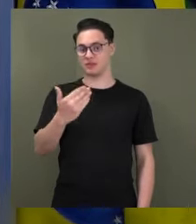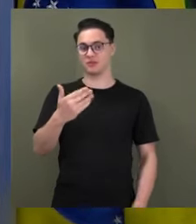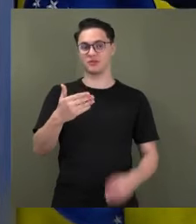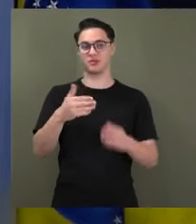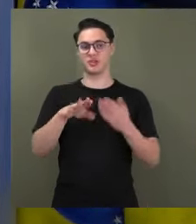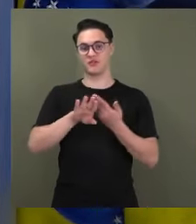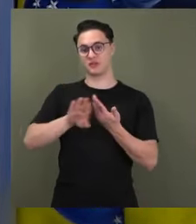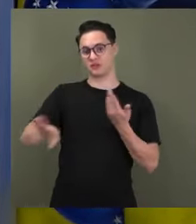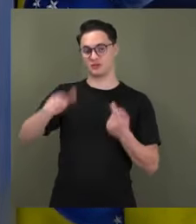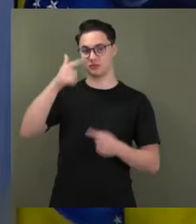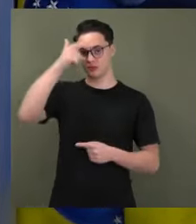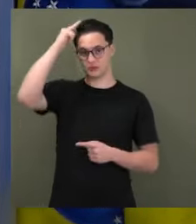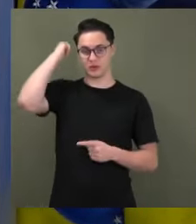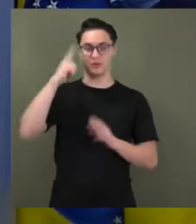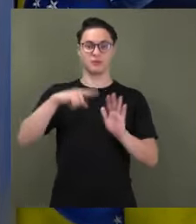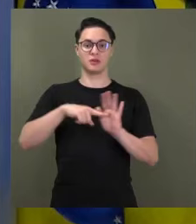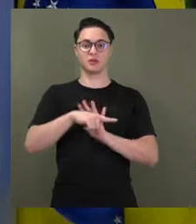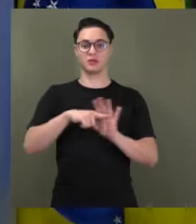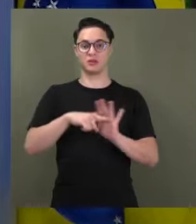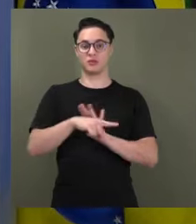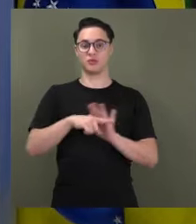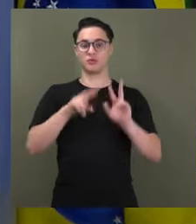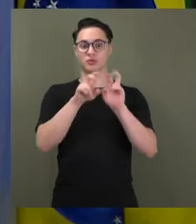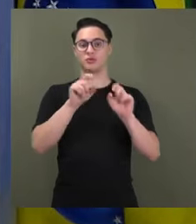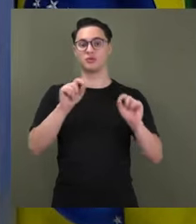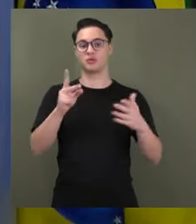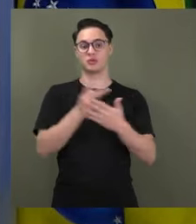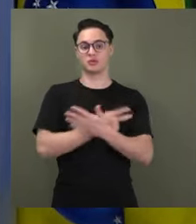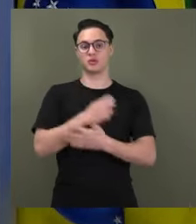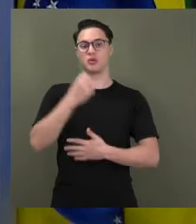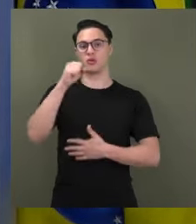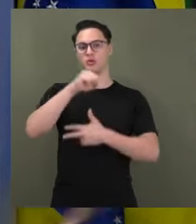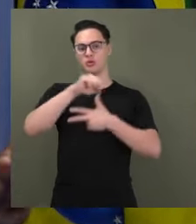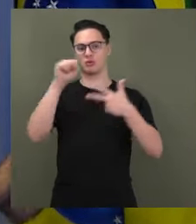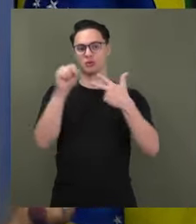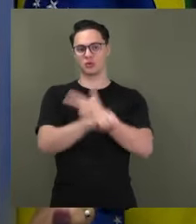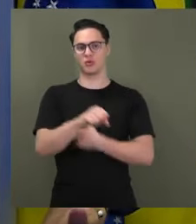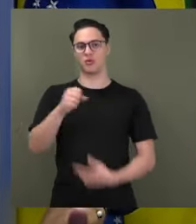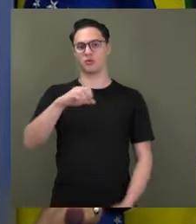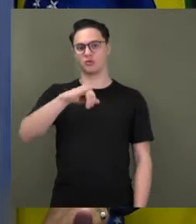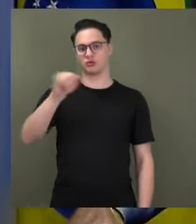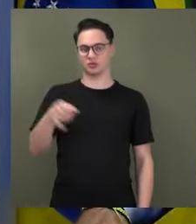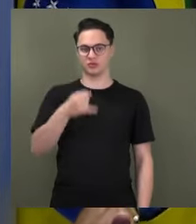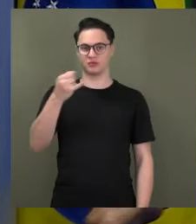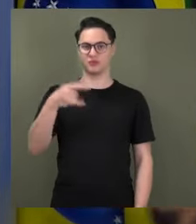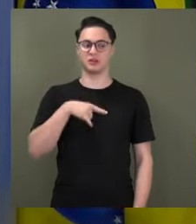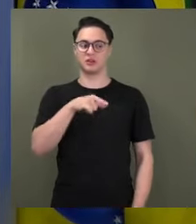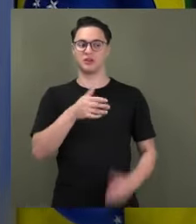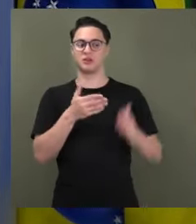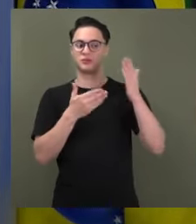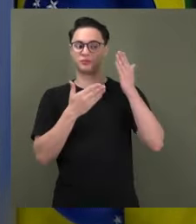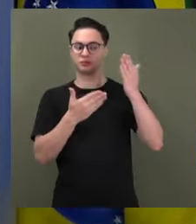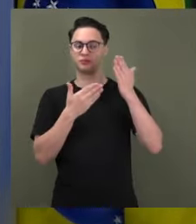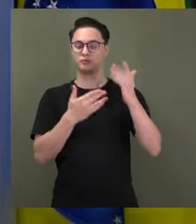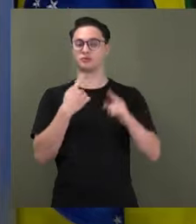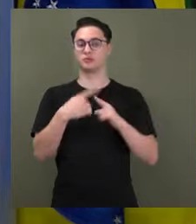do inquérito de 8 de janeiro, que deveria se declarar suspeito, óbvio, no mesmo dia em